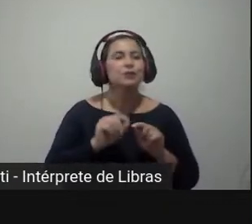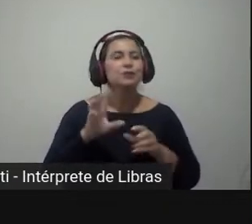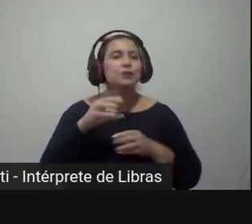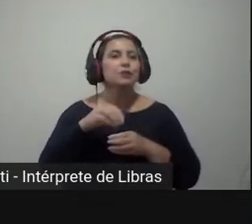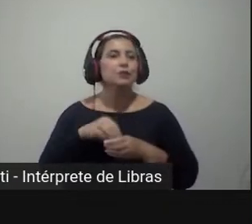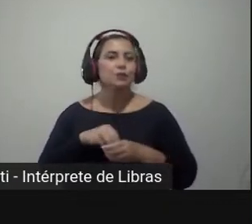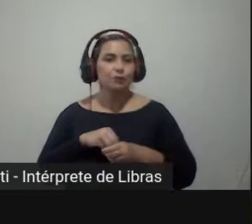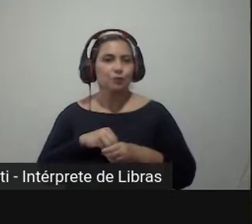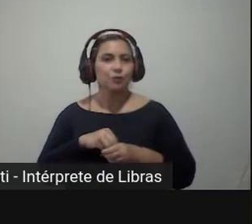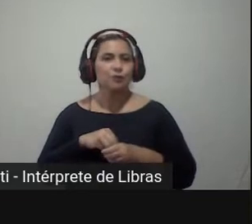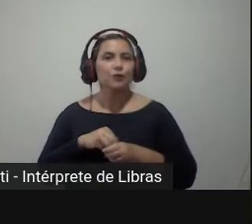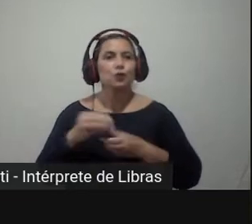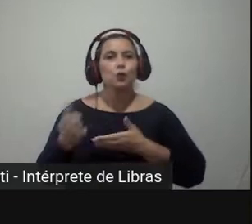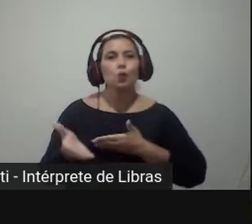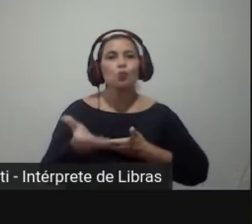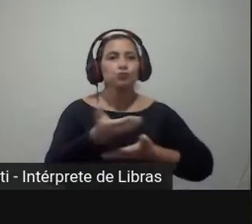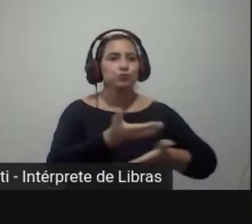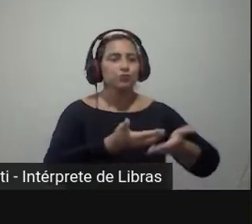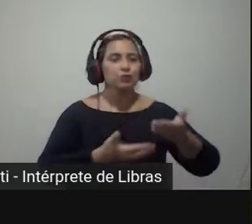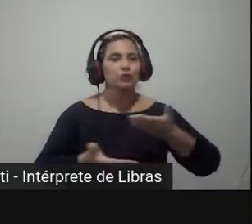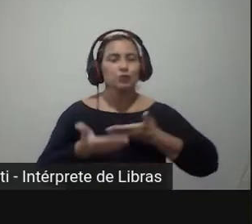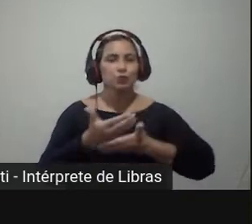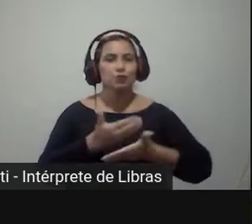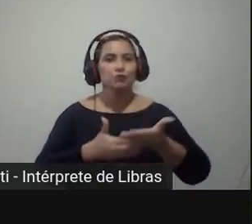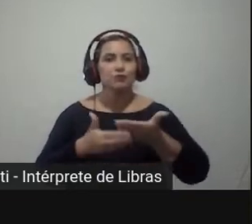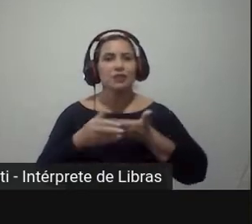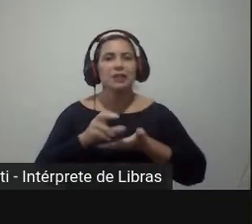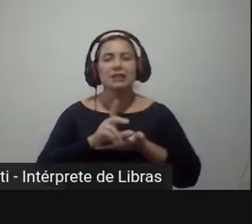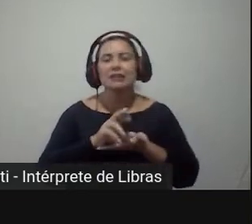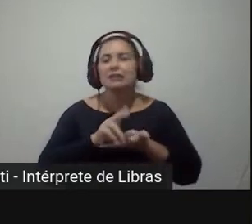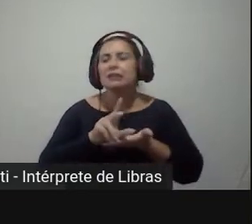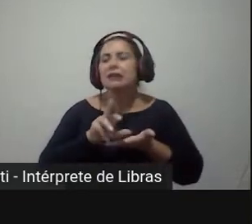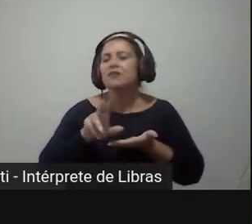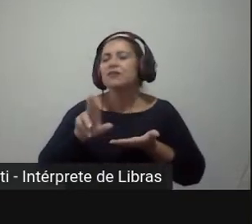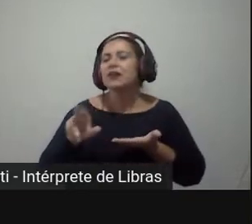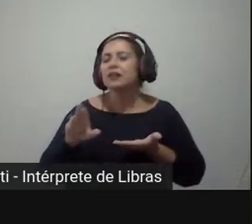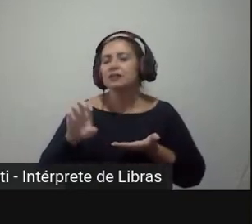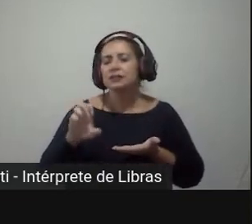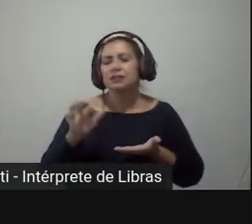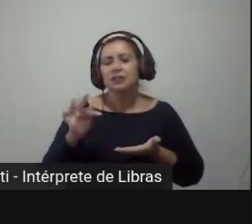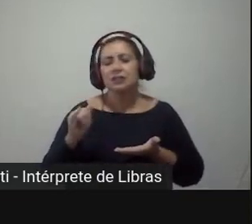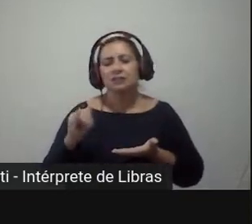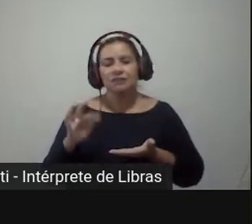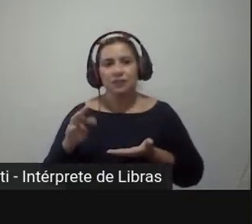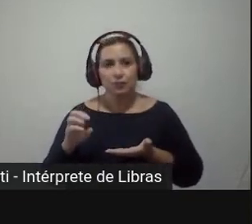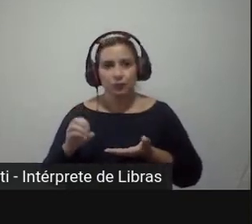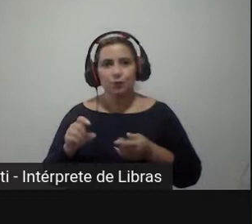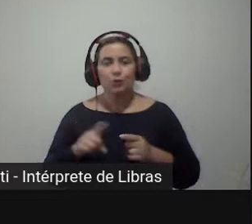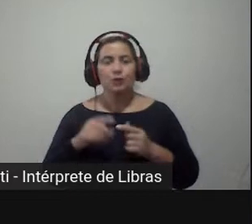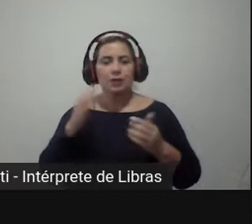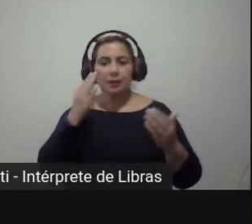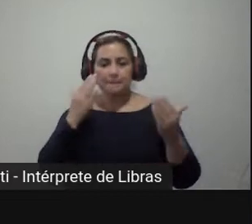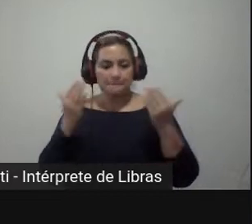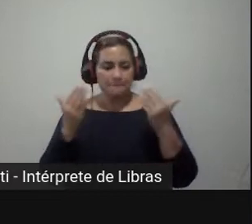atuando um sobre o outro, como se fossem vários efeitos coteios simultâneos e paralelos,